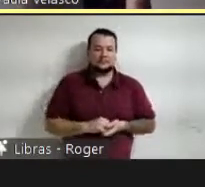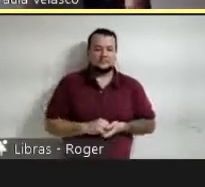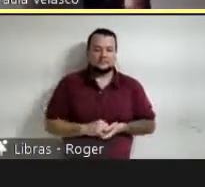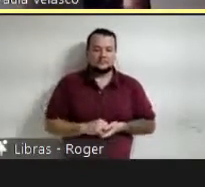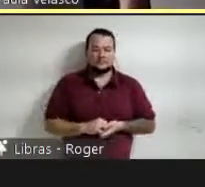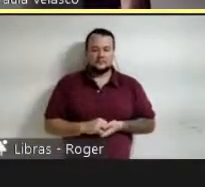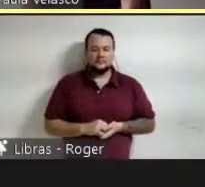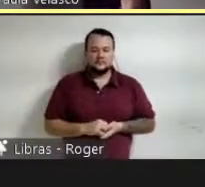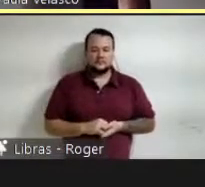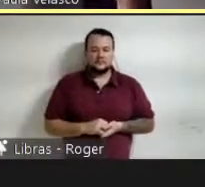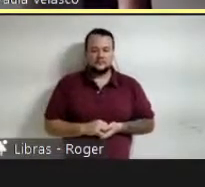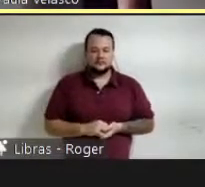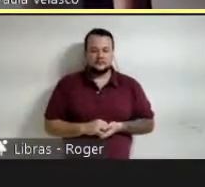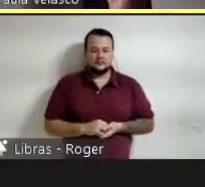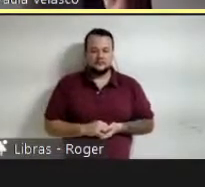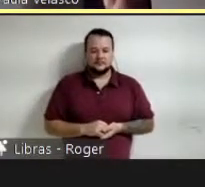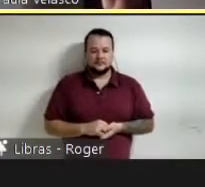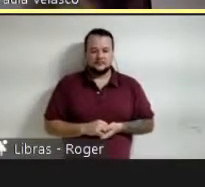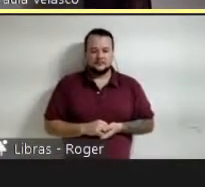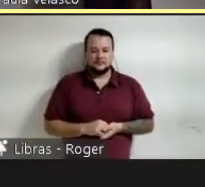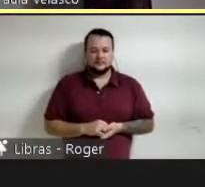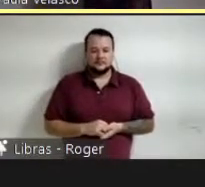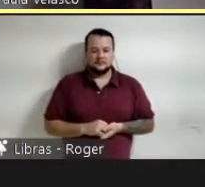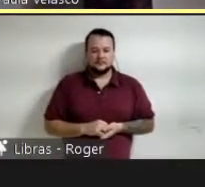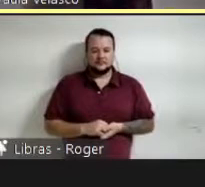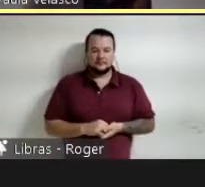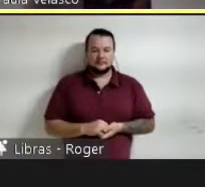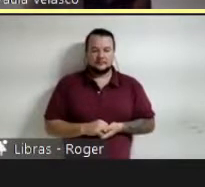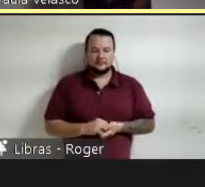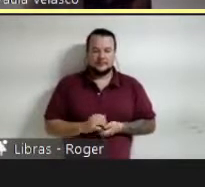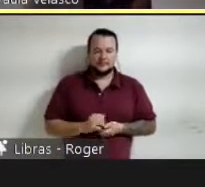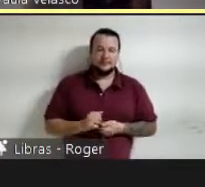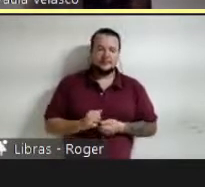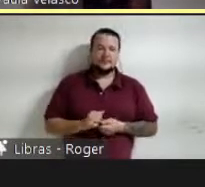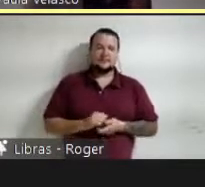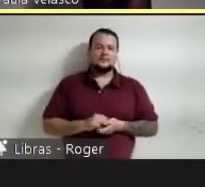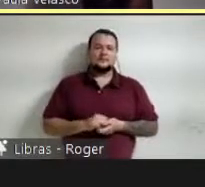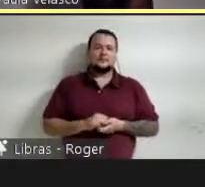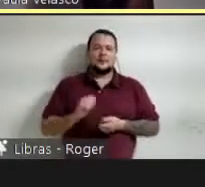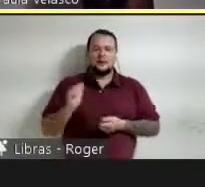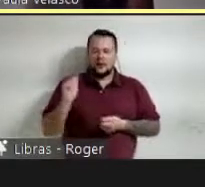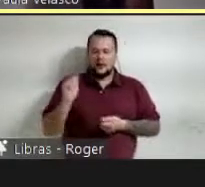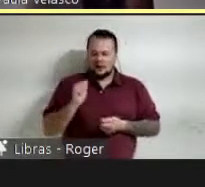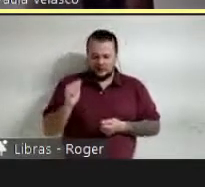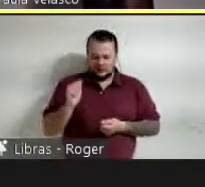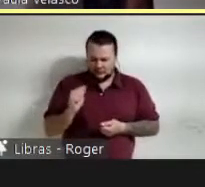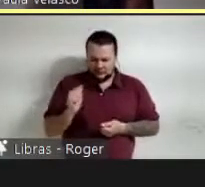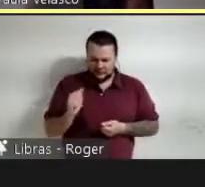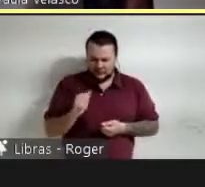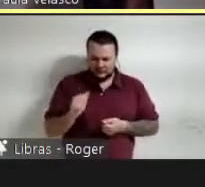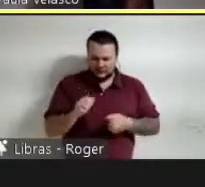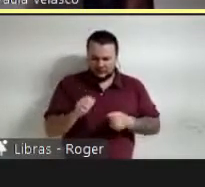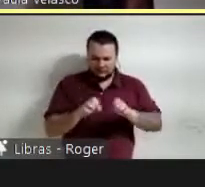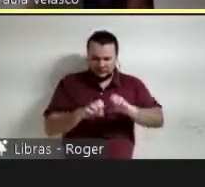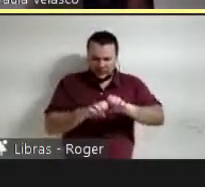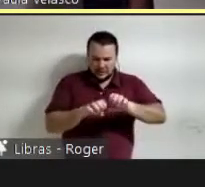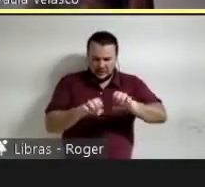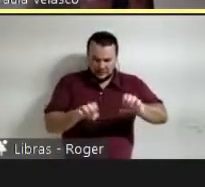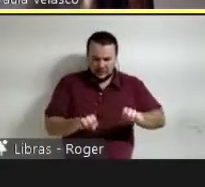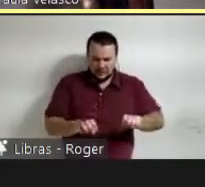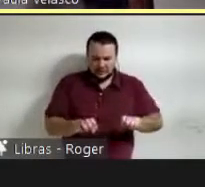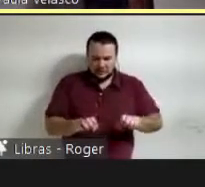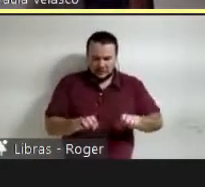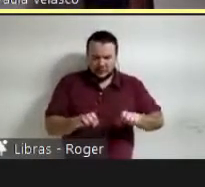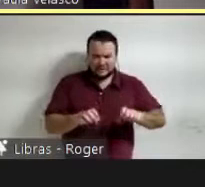A asociación entre su ligera estrutura perimetral de tensores e mástiles metálicos e uma grande cubeta estereométrica gera uma